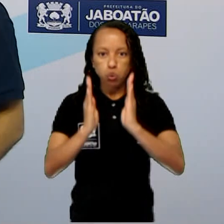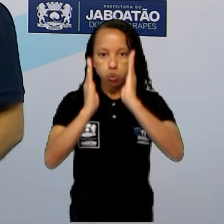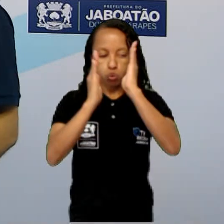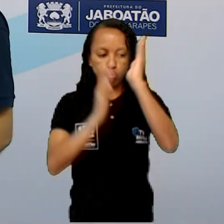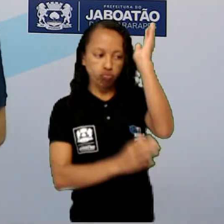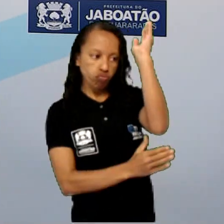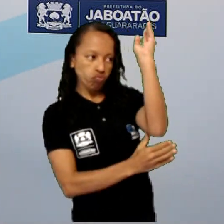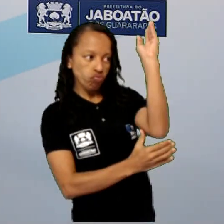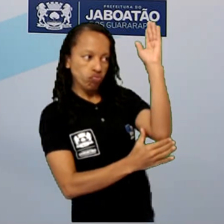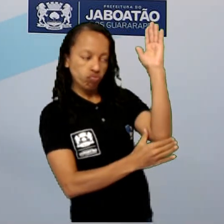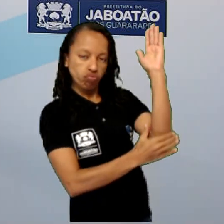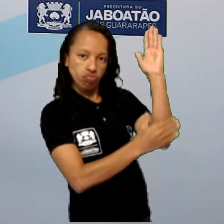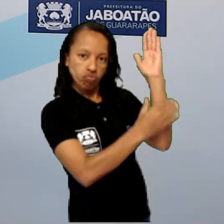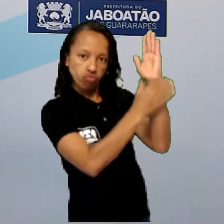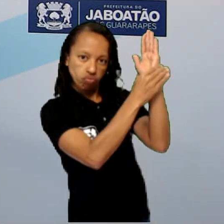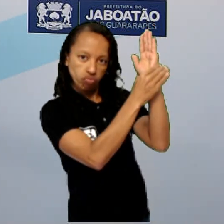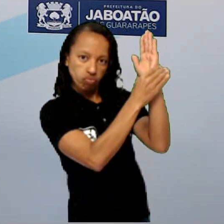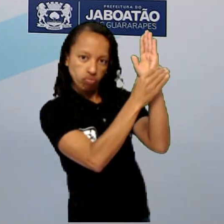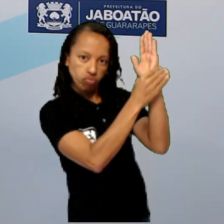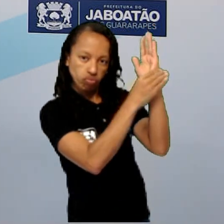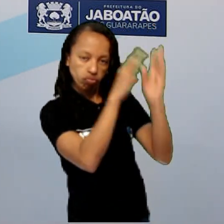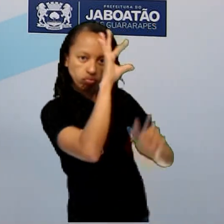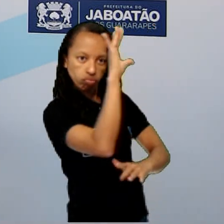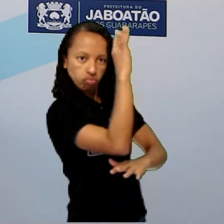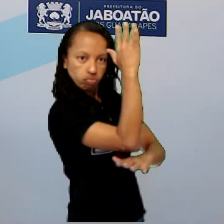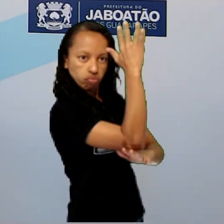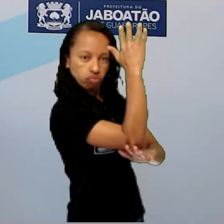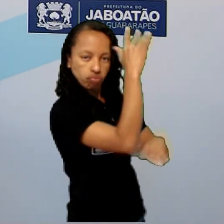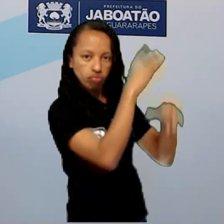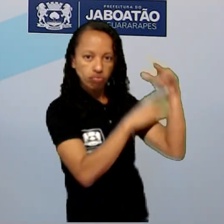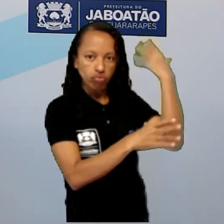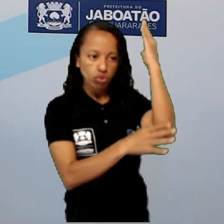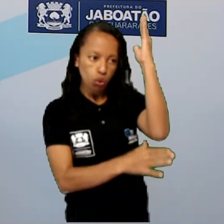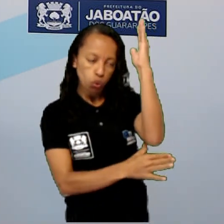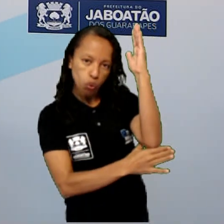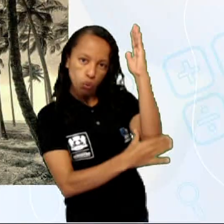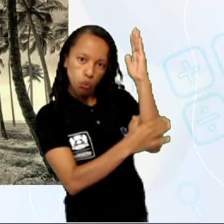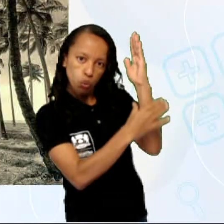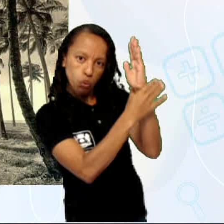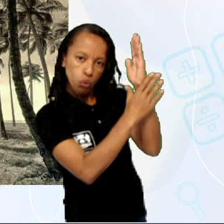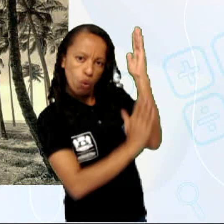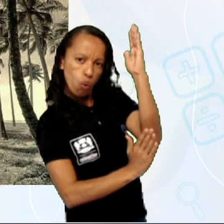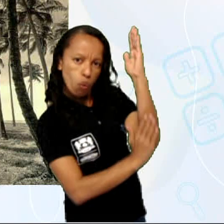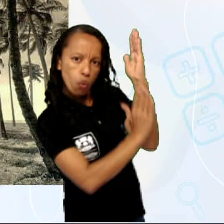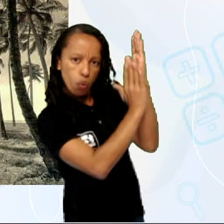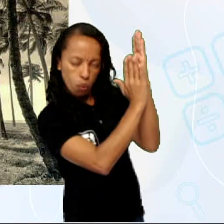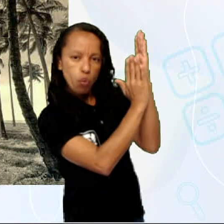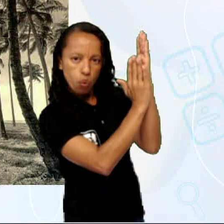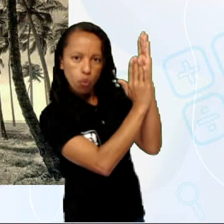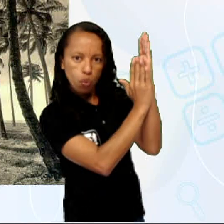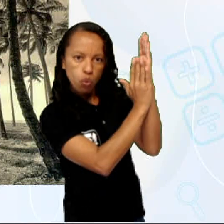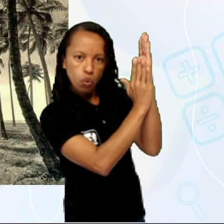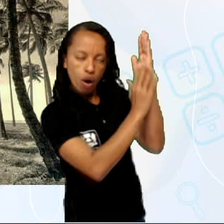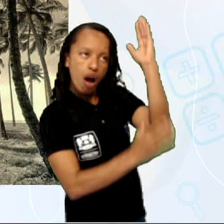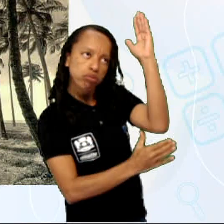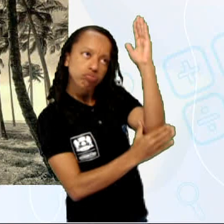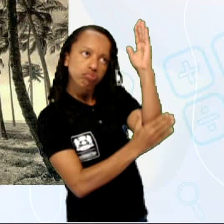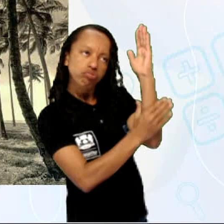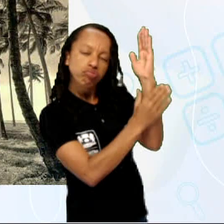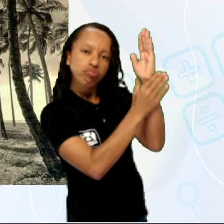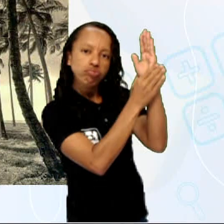Pelo que você tá vendo aqui na imagem, Nessas árvores, elas têm troncos retos e longos.